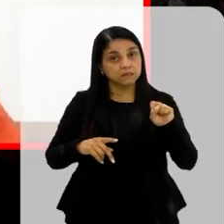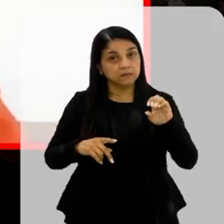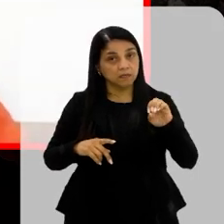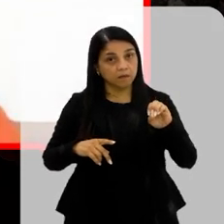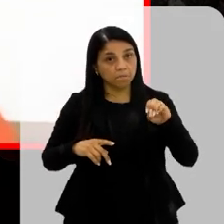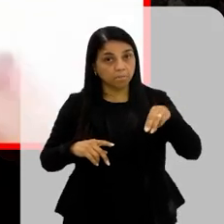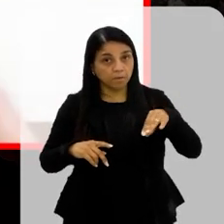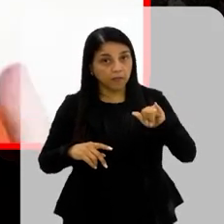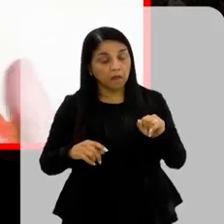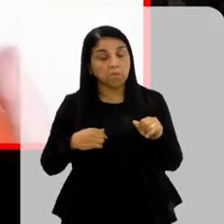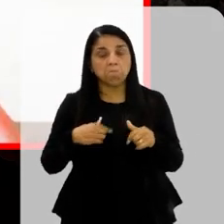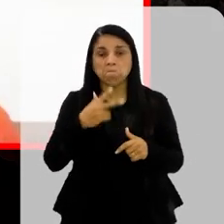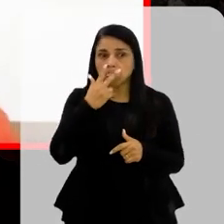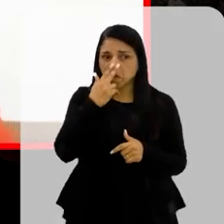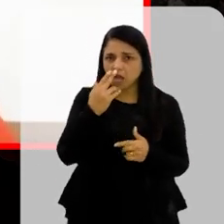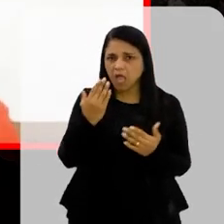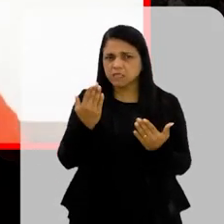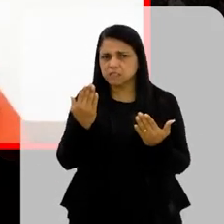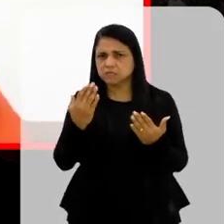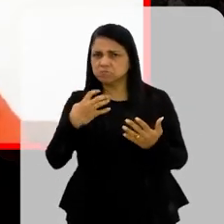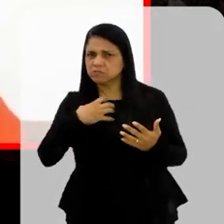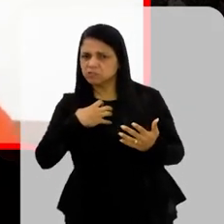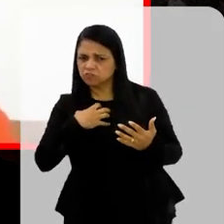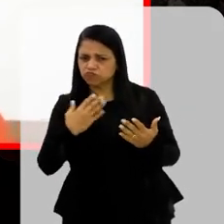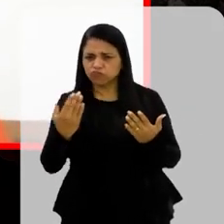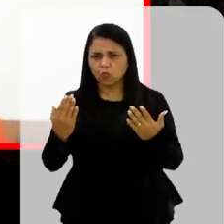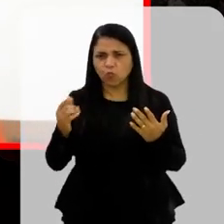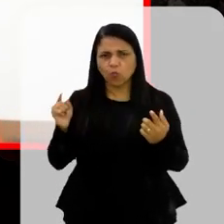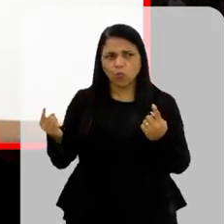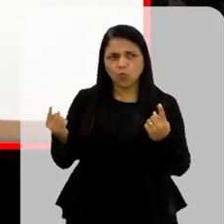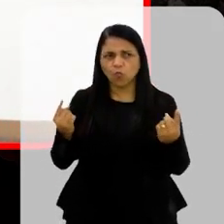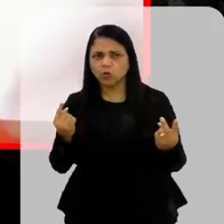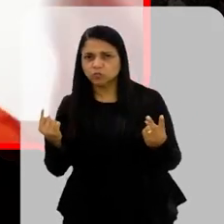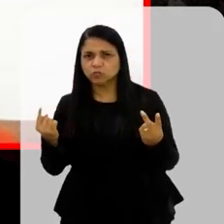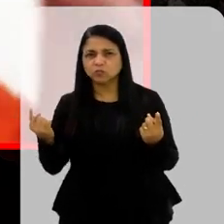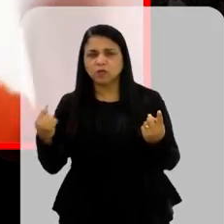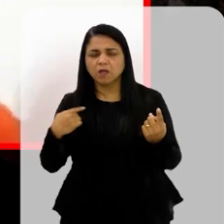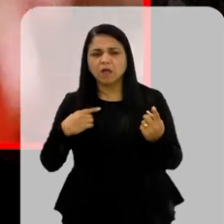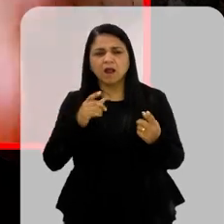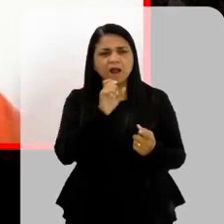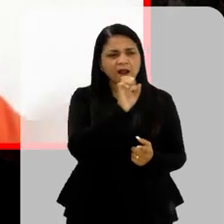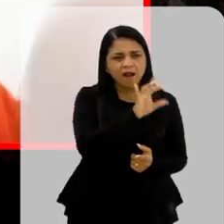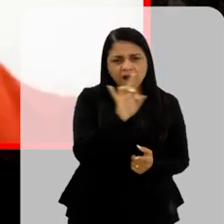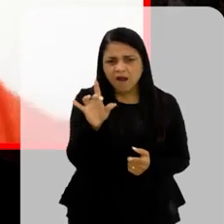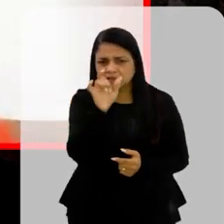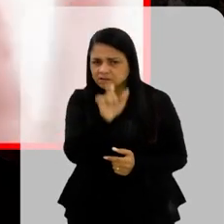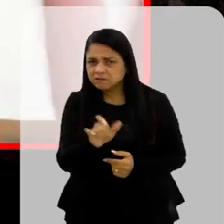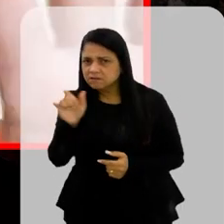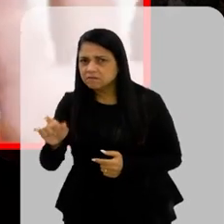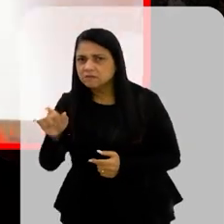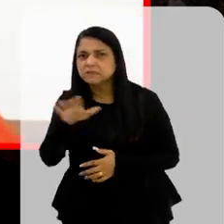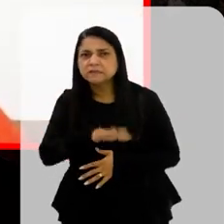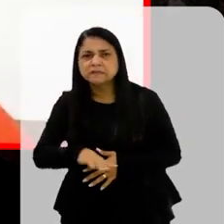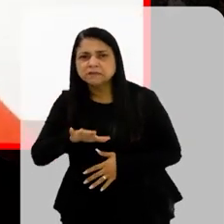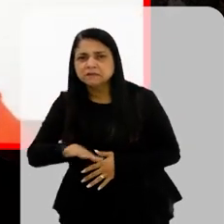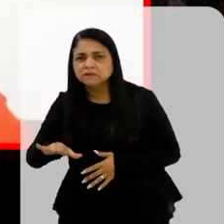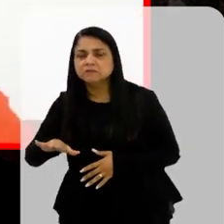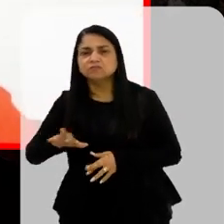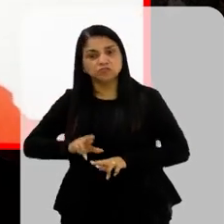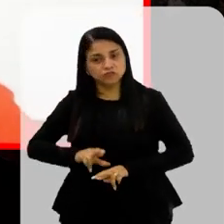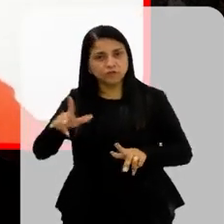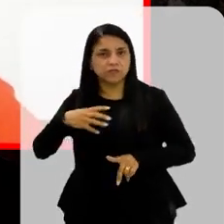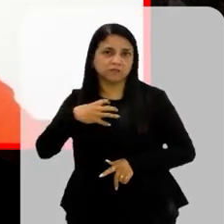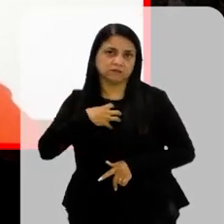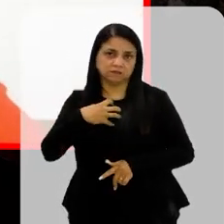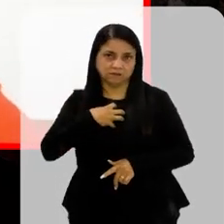podem Se parecer E por isso O glicosímetro Ele é essencial Porque cada criança Apresenta Um sintoma